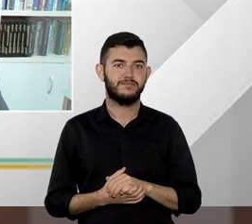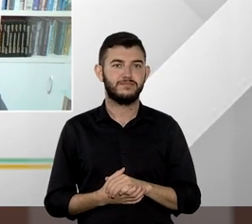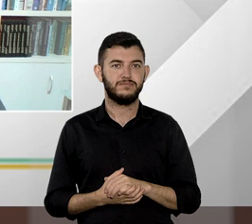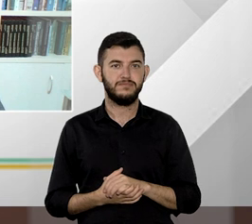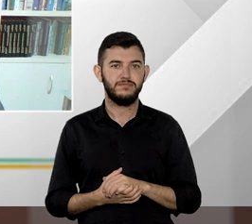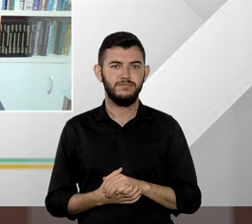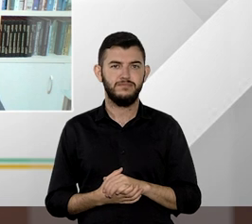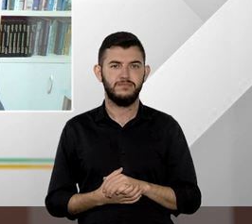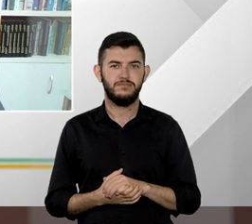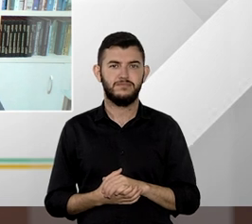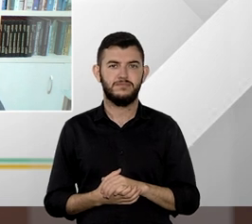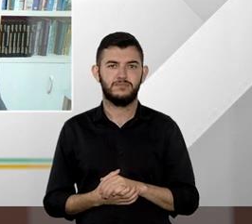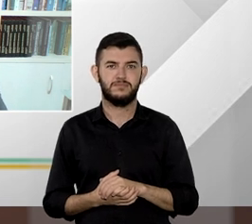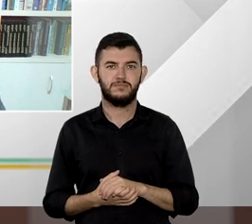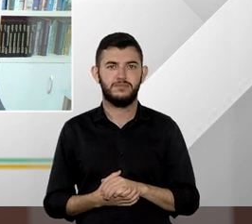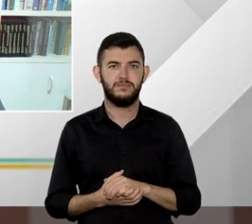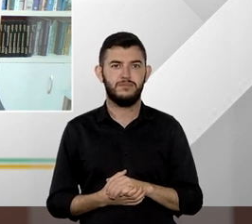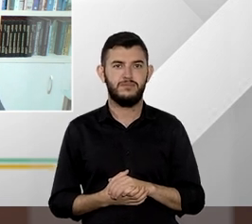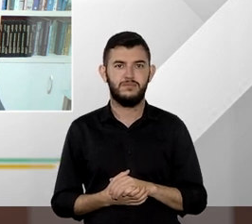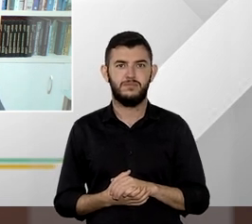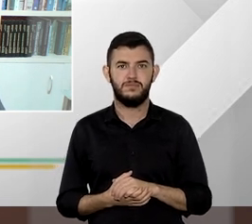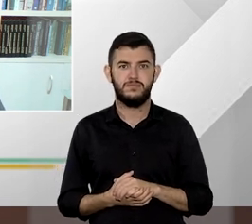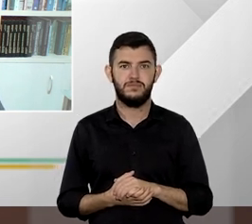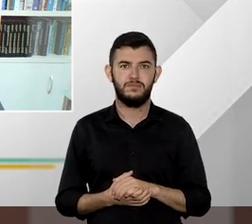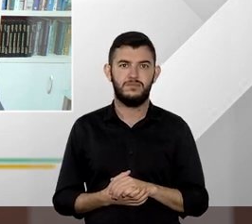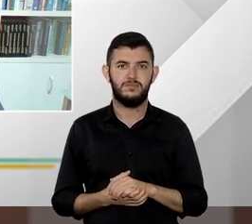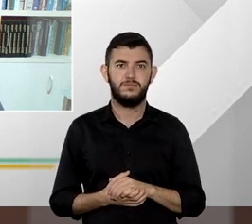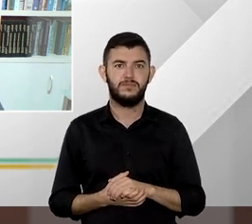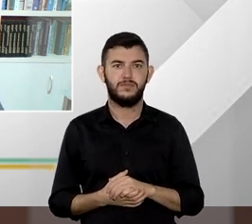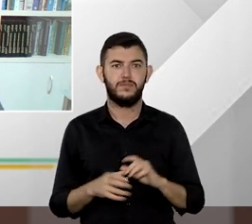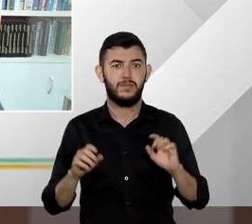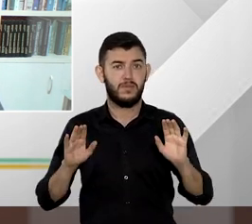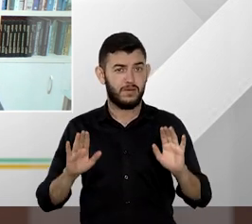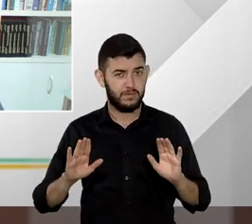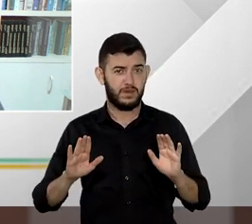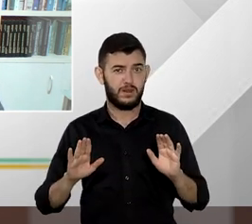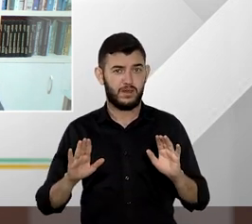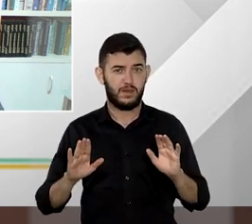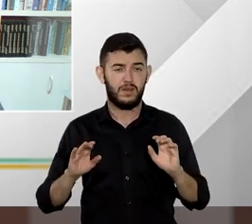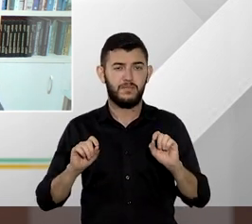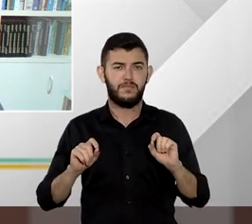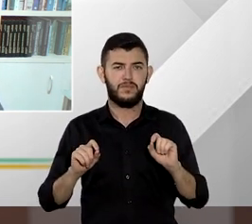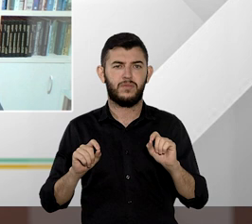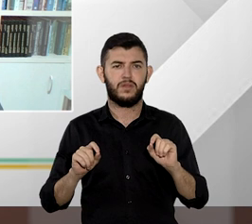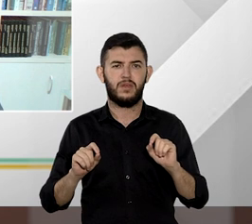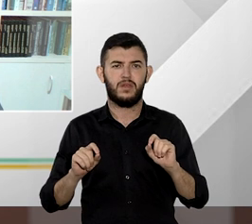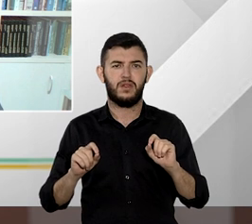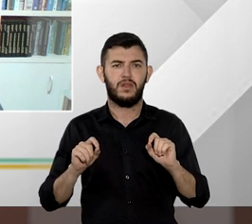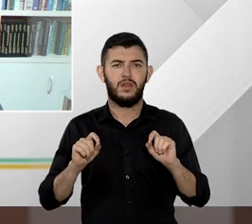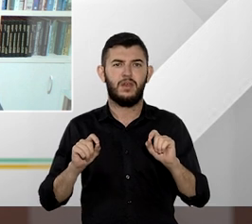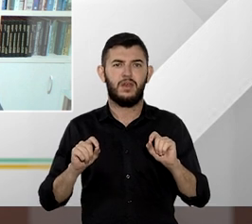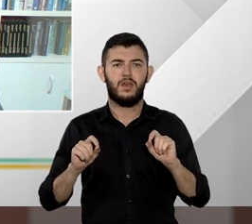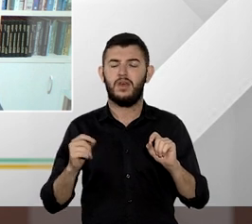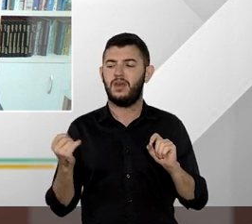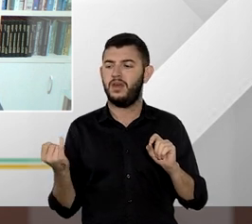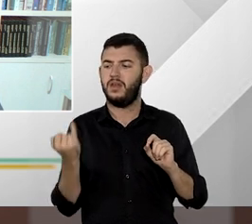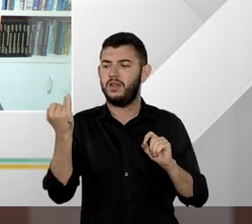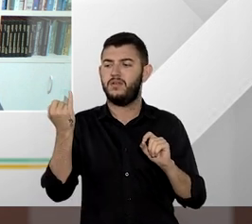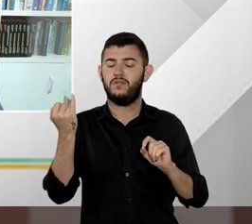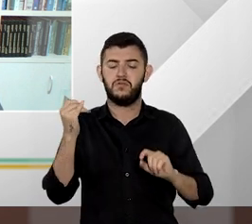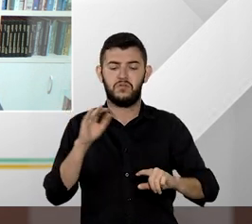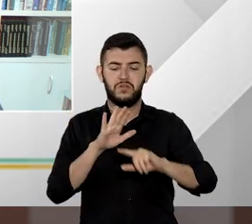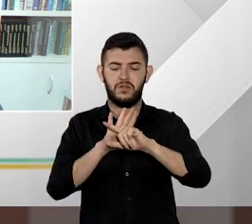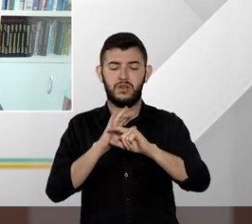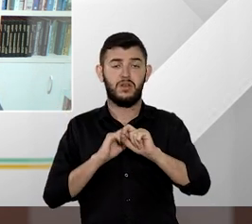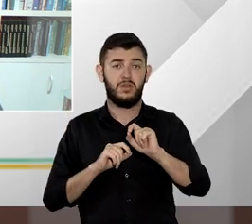e por que que no caso da relevância professor Paulo o legislador presumiu algumas questões como relevantes mas